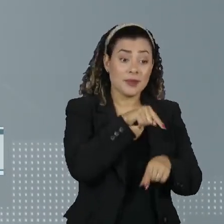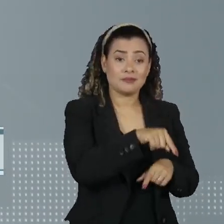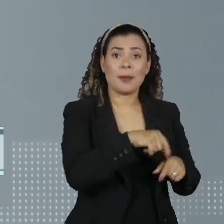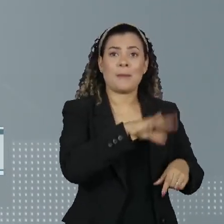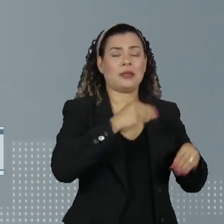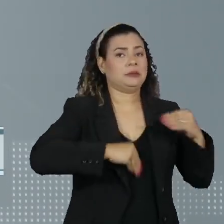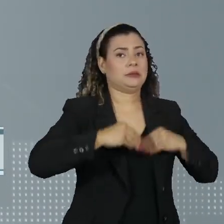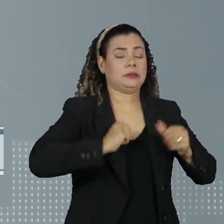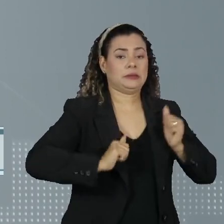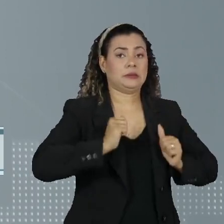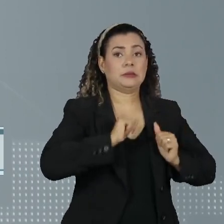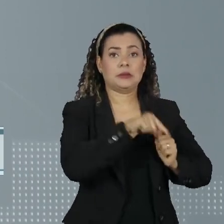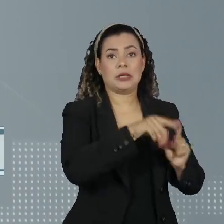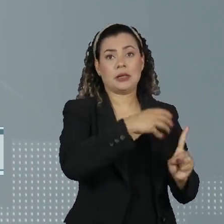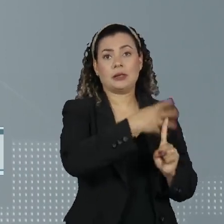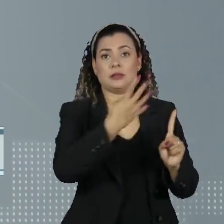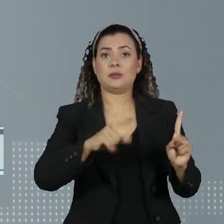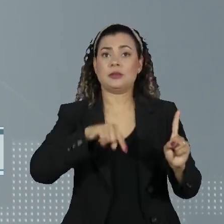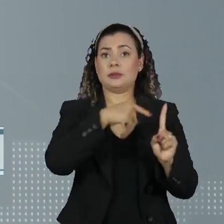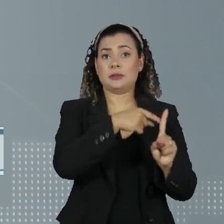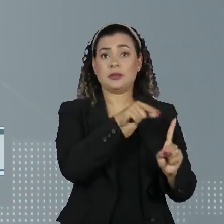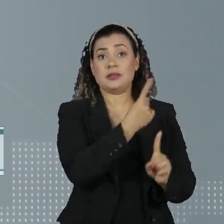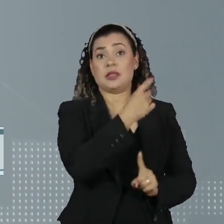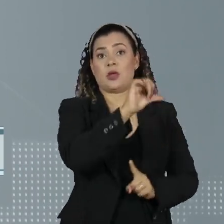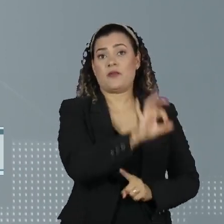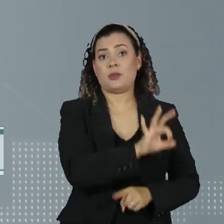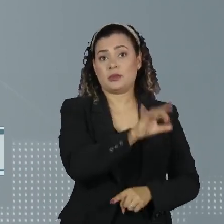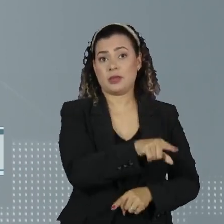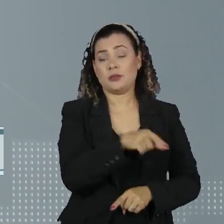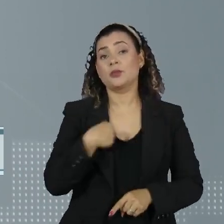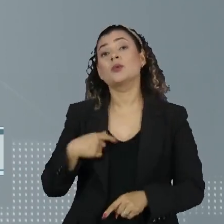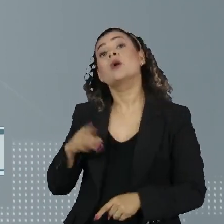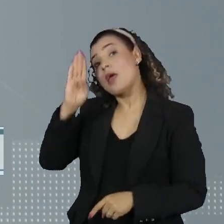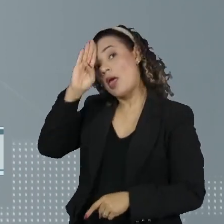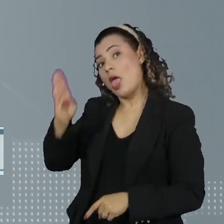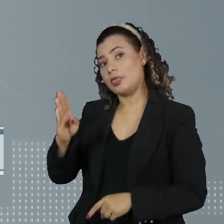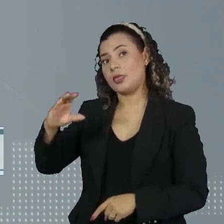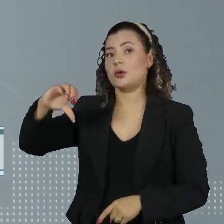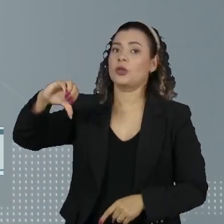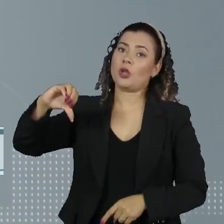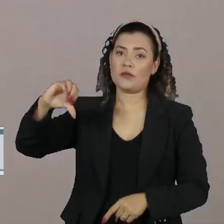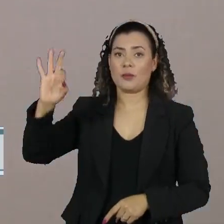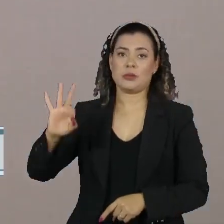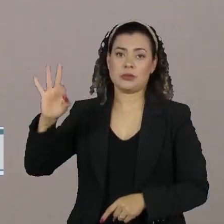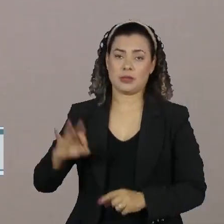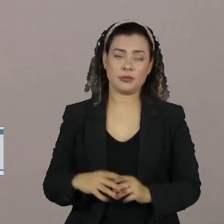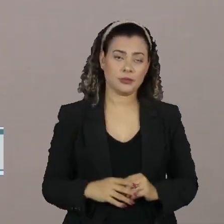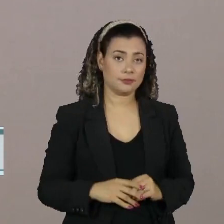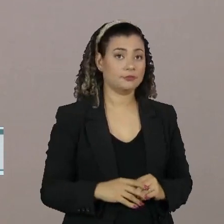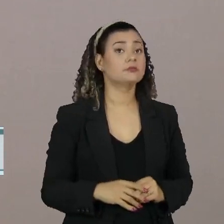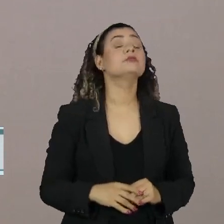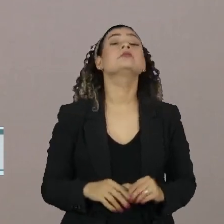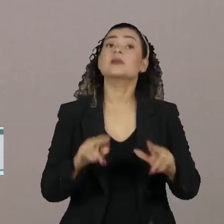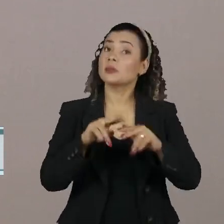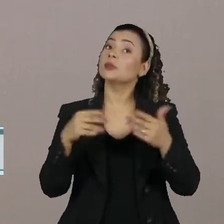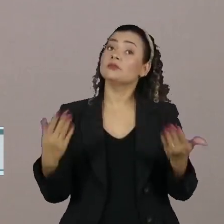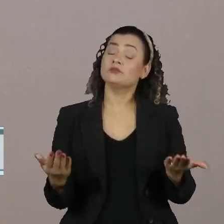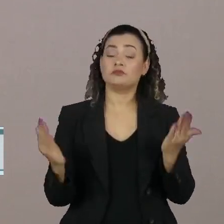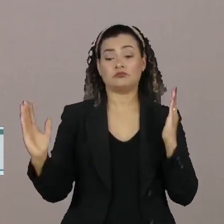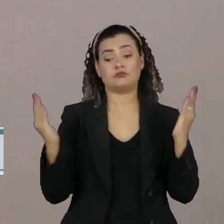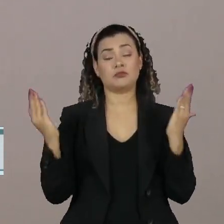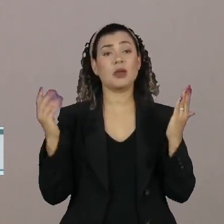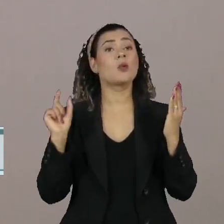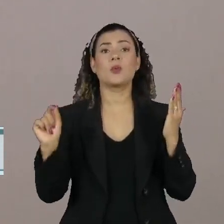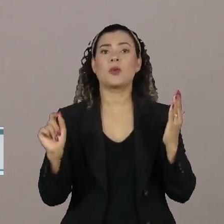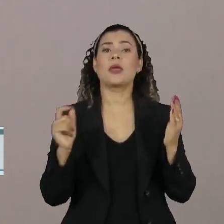19% para a comunidade LGBT, contra 9% para héteros. Define-se talvez a maior parte das